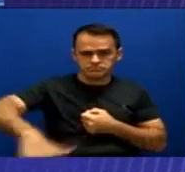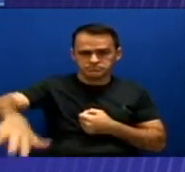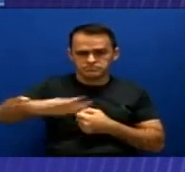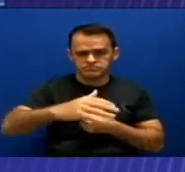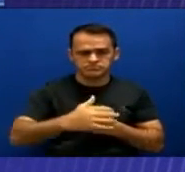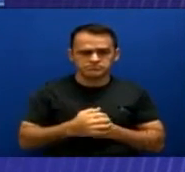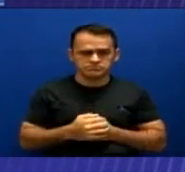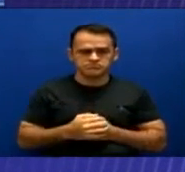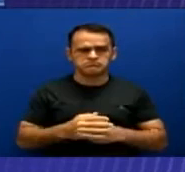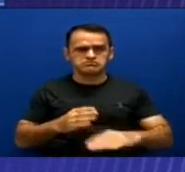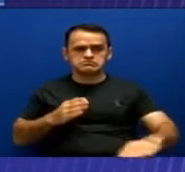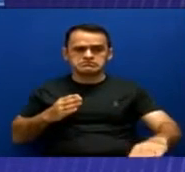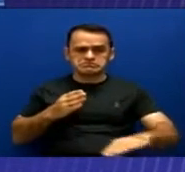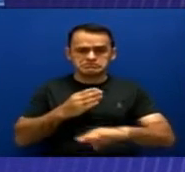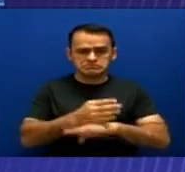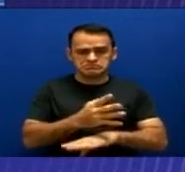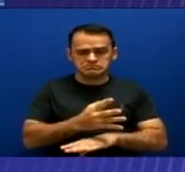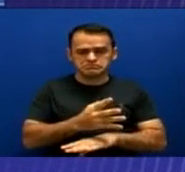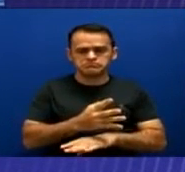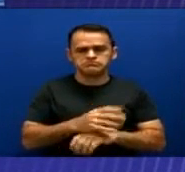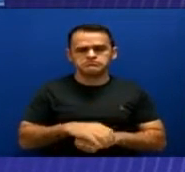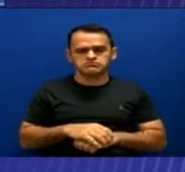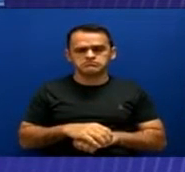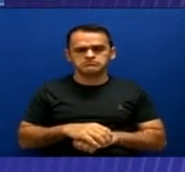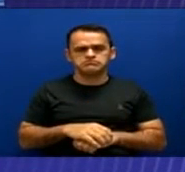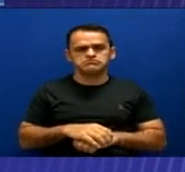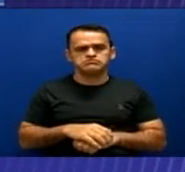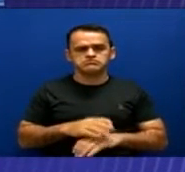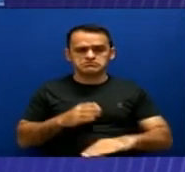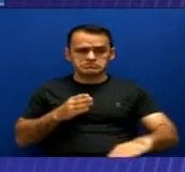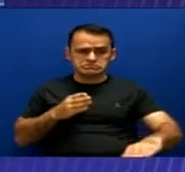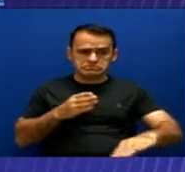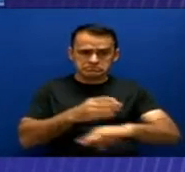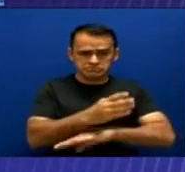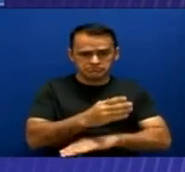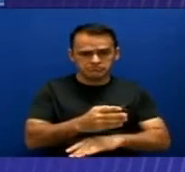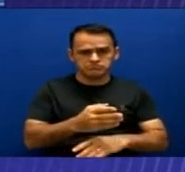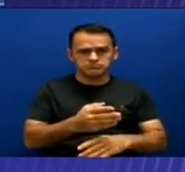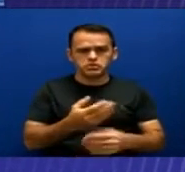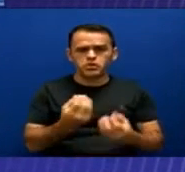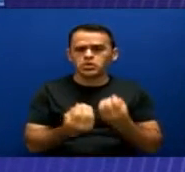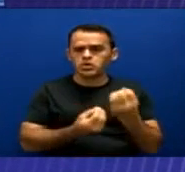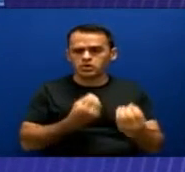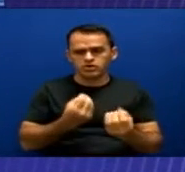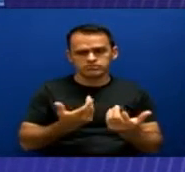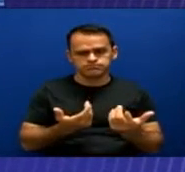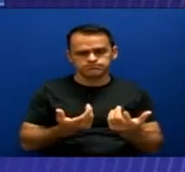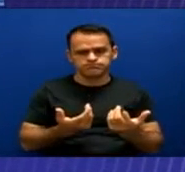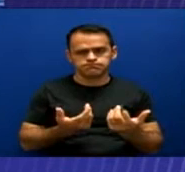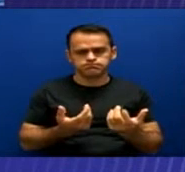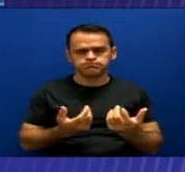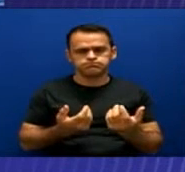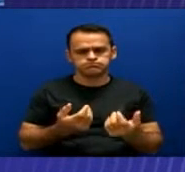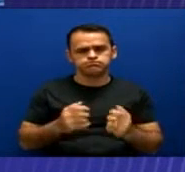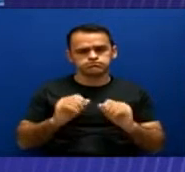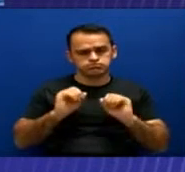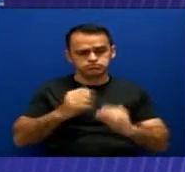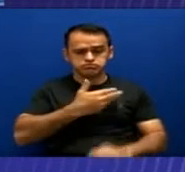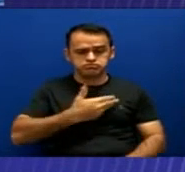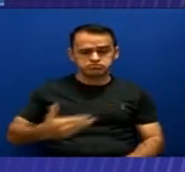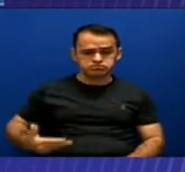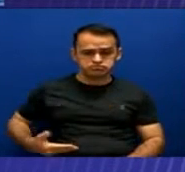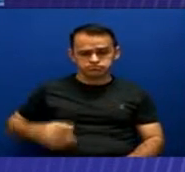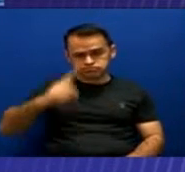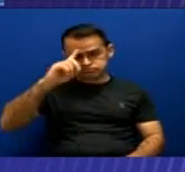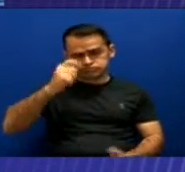essa invasão não ter havido, para ter havido alguma autorização, essa autorização só poderia ter sido governamental,